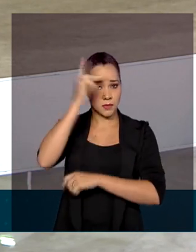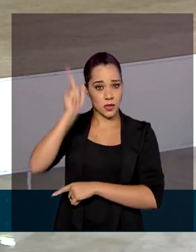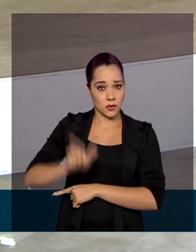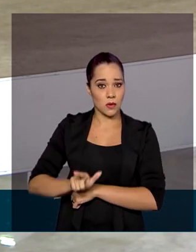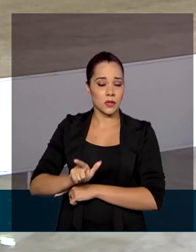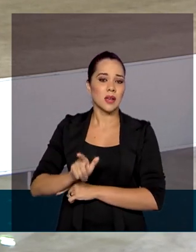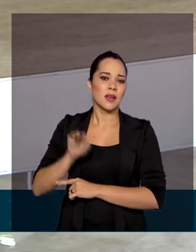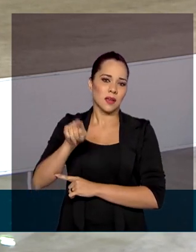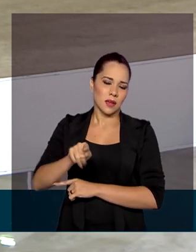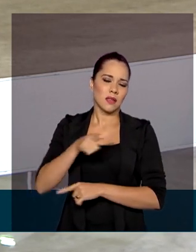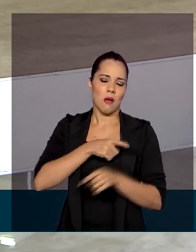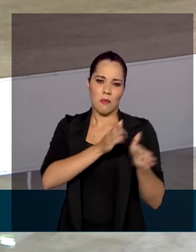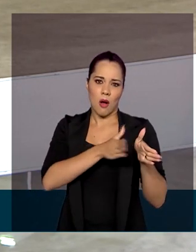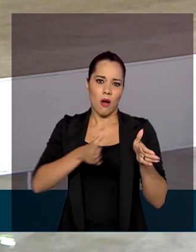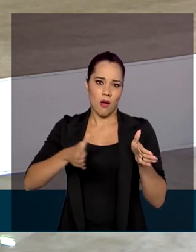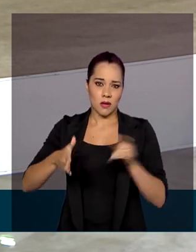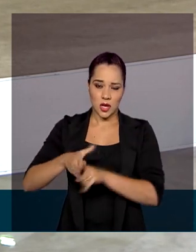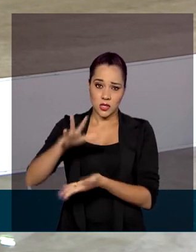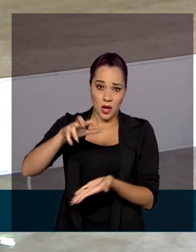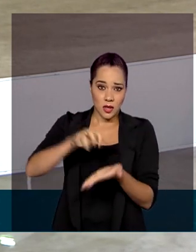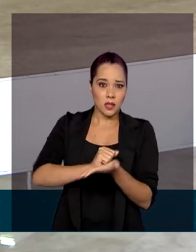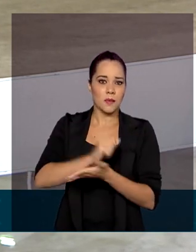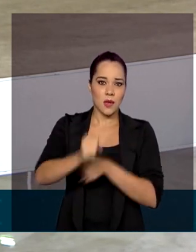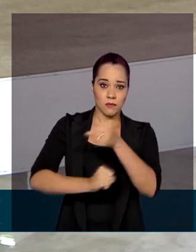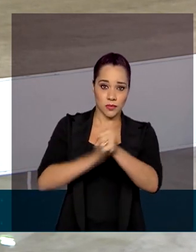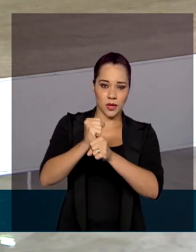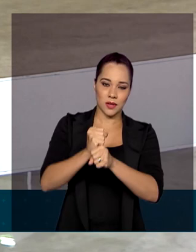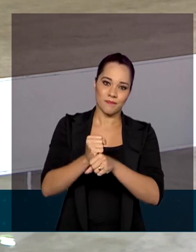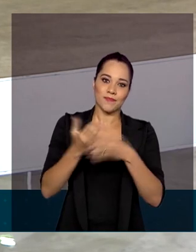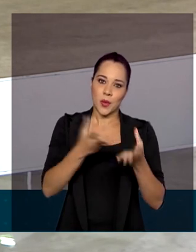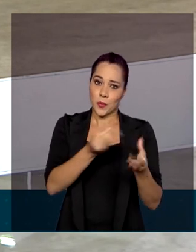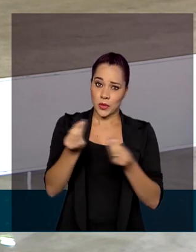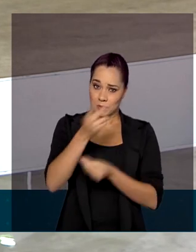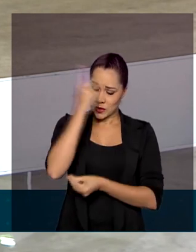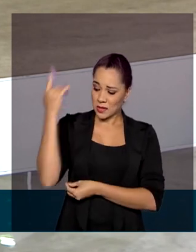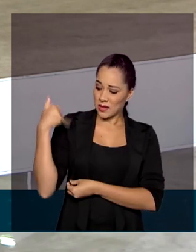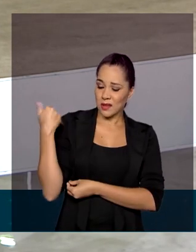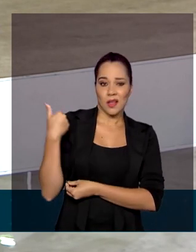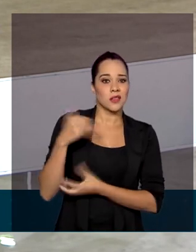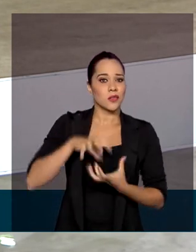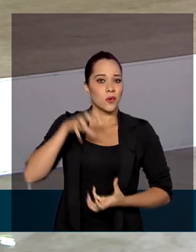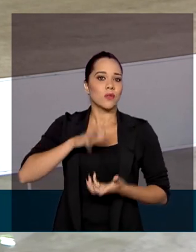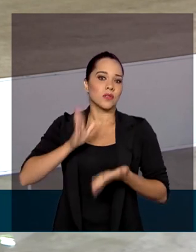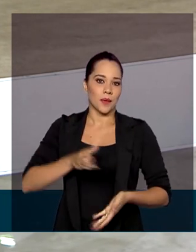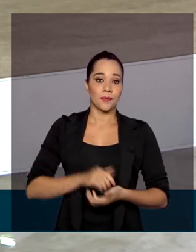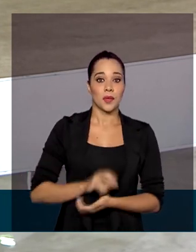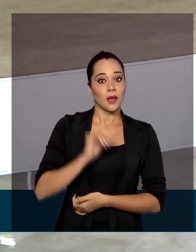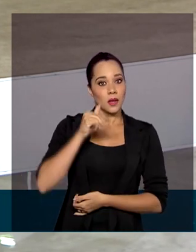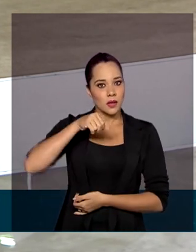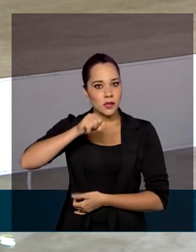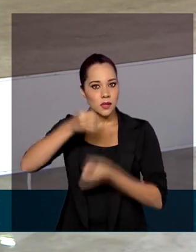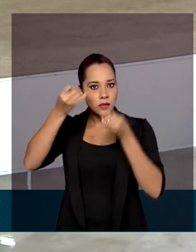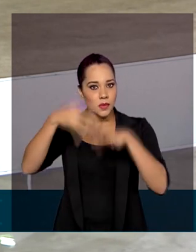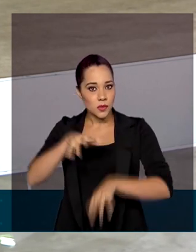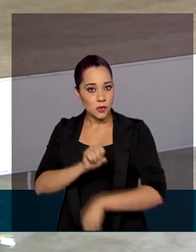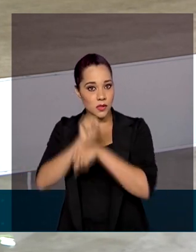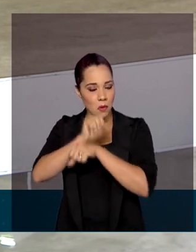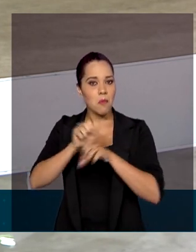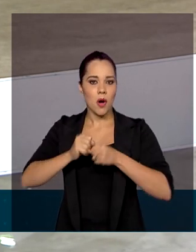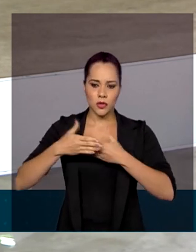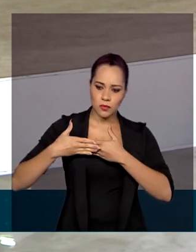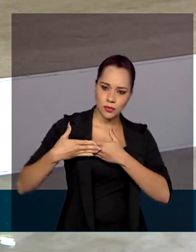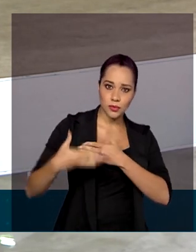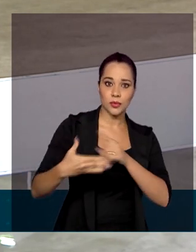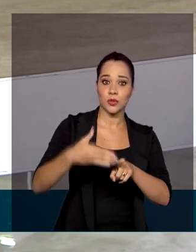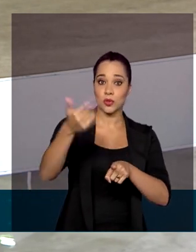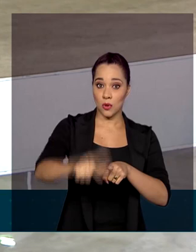beneficiários que fazem o processo de recadastramento anual, já que a maioria é idoso. O INSS também informou que essa suspensão pode ser estendida